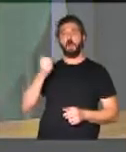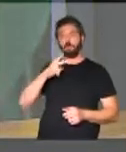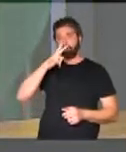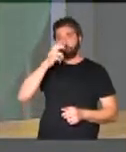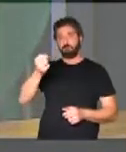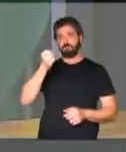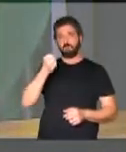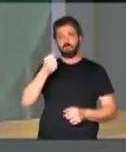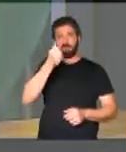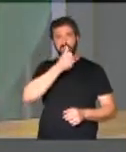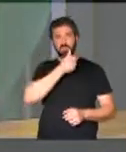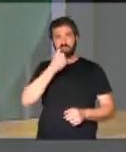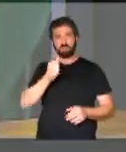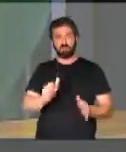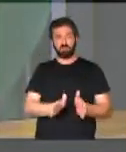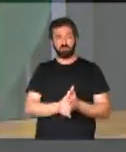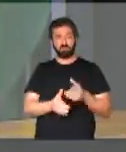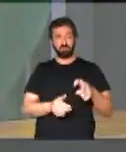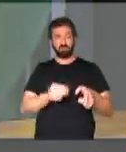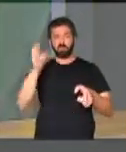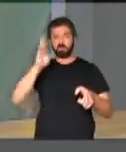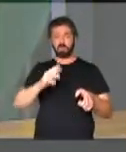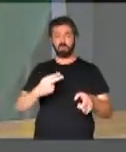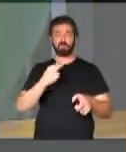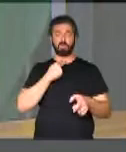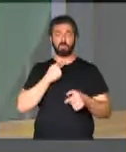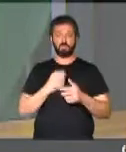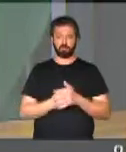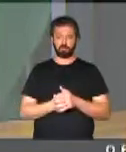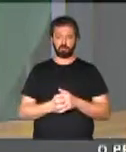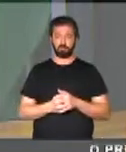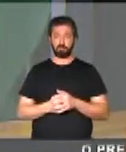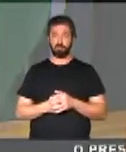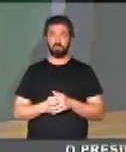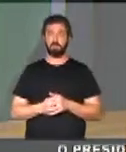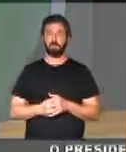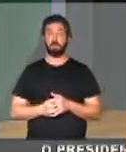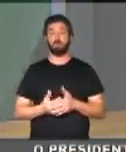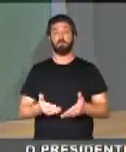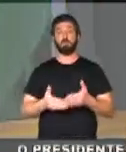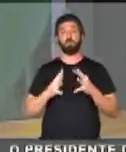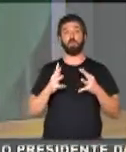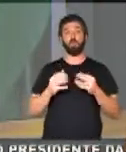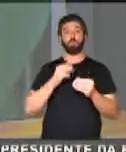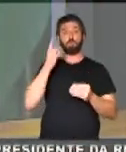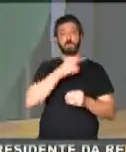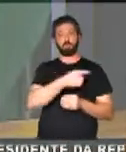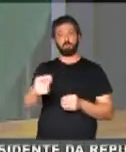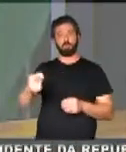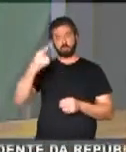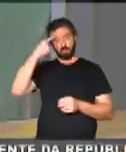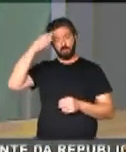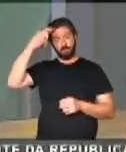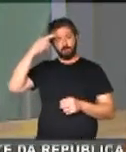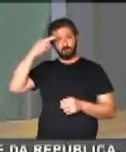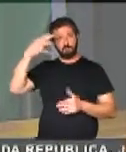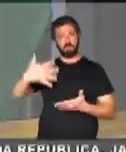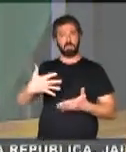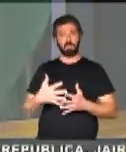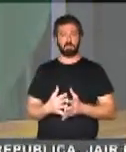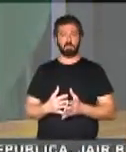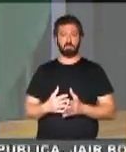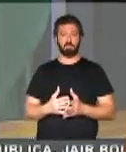Não podemos sacrificar o povo humilde no nosso Brasil. Eu quero que todos os senhores parlamentares reflitam com justiça.